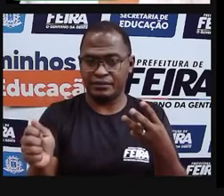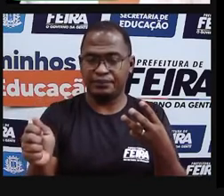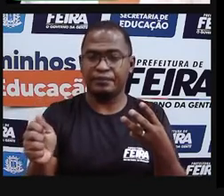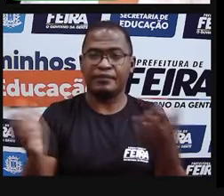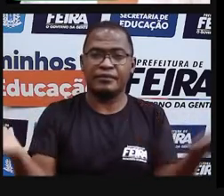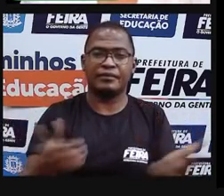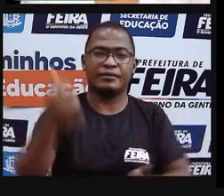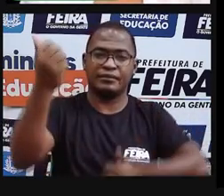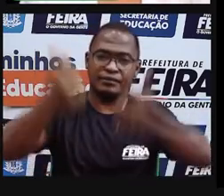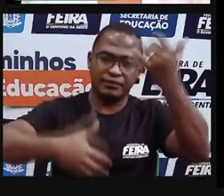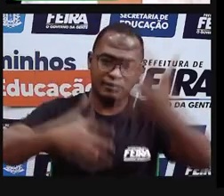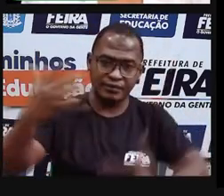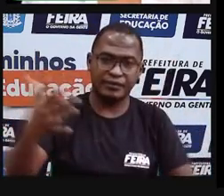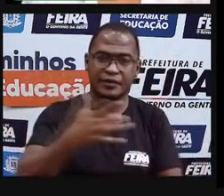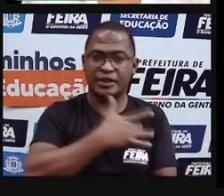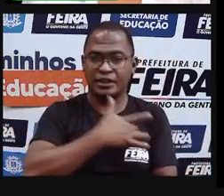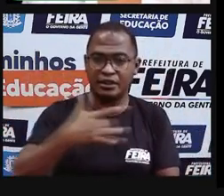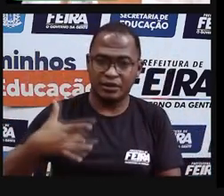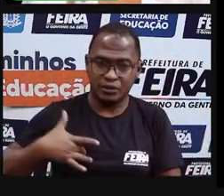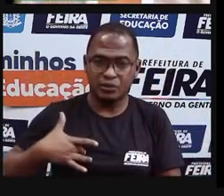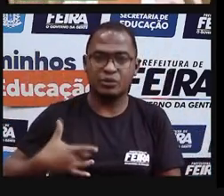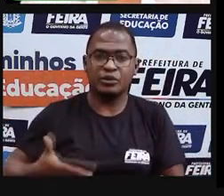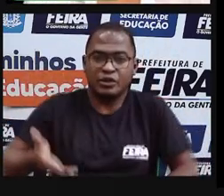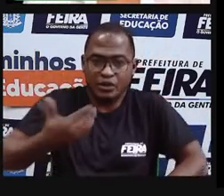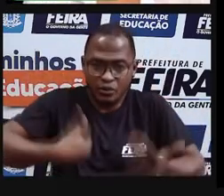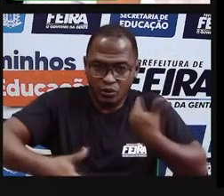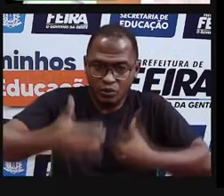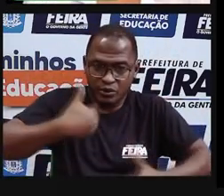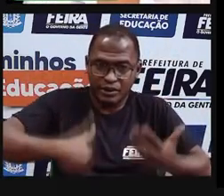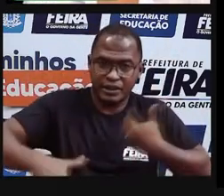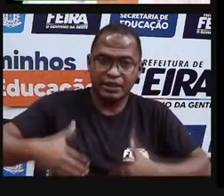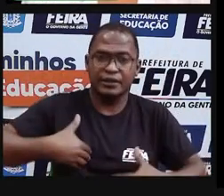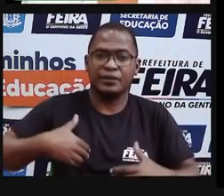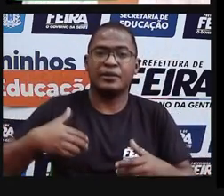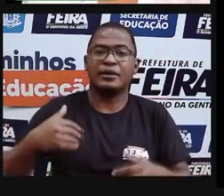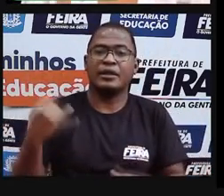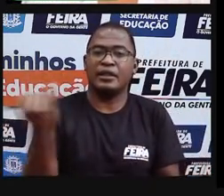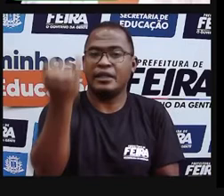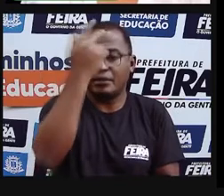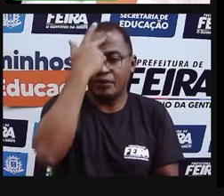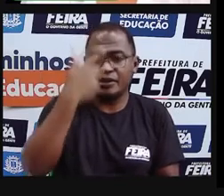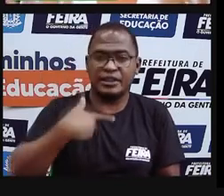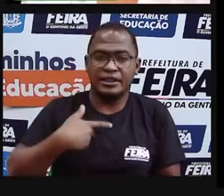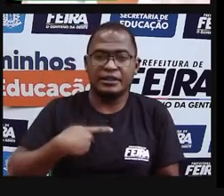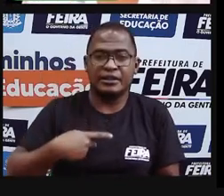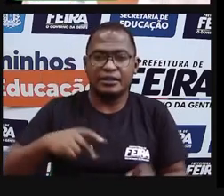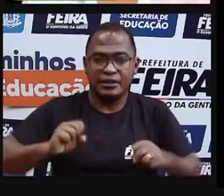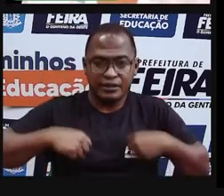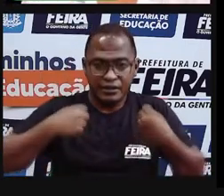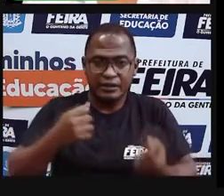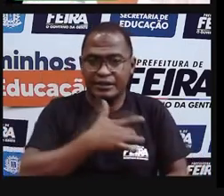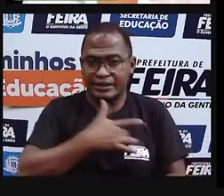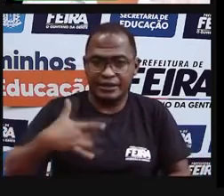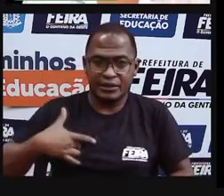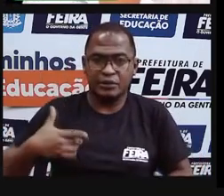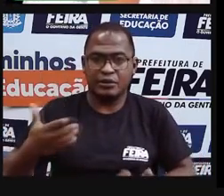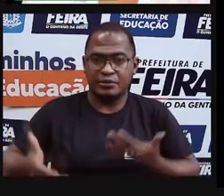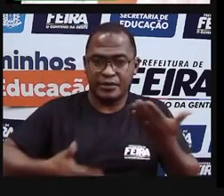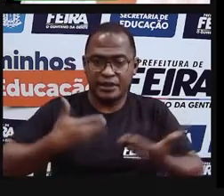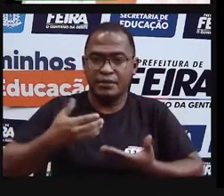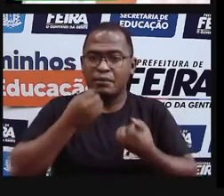sobre como é importante que a gente se mantenha saudável, né? Em uma busca de prevenir